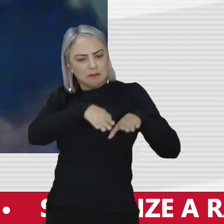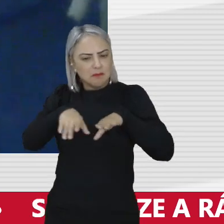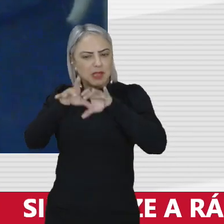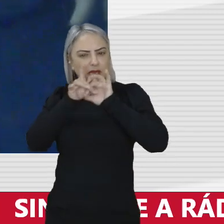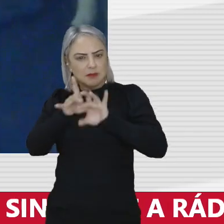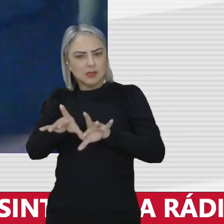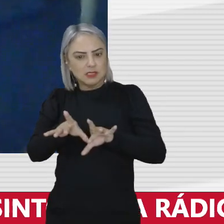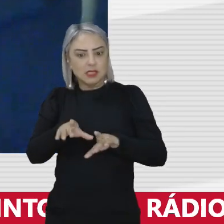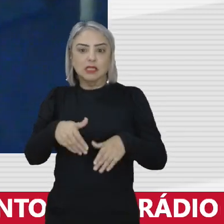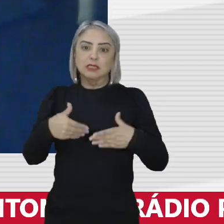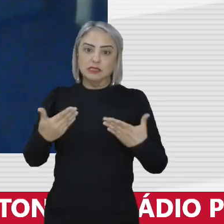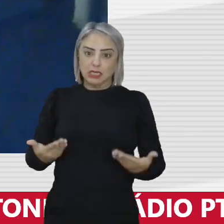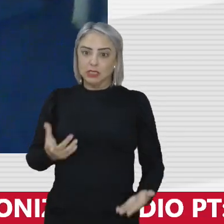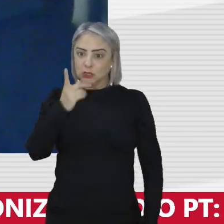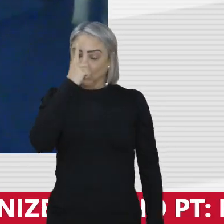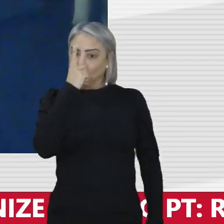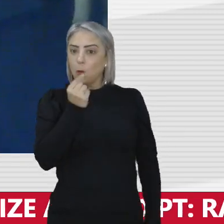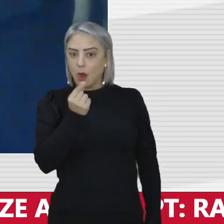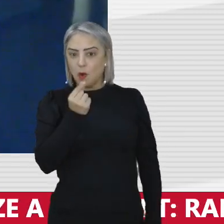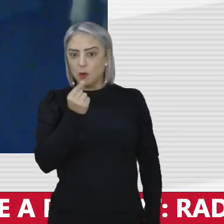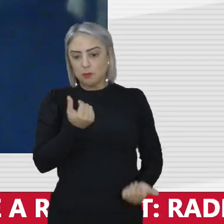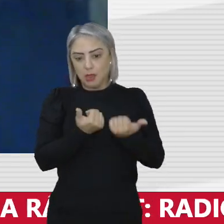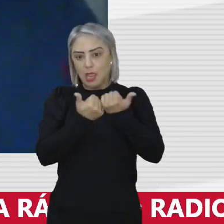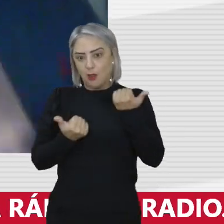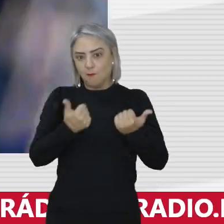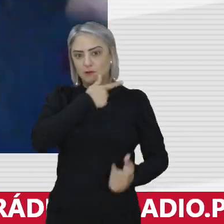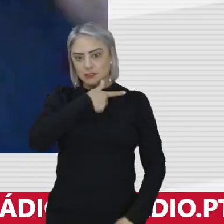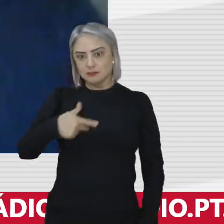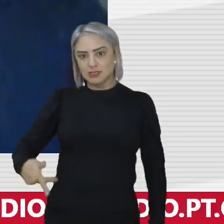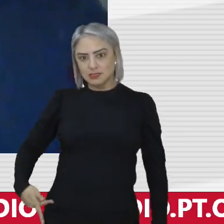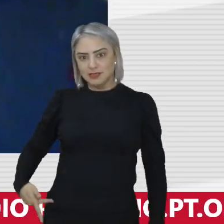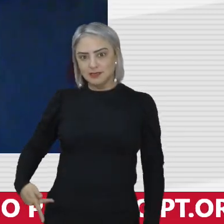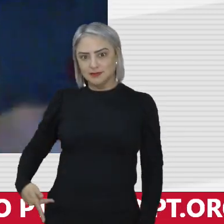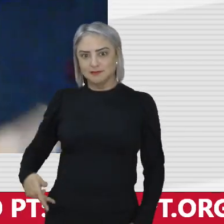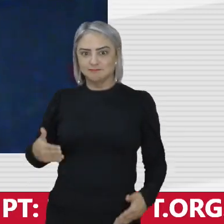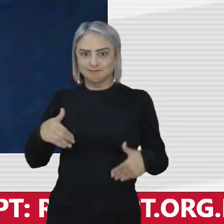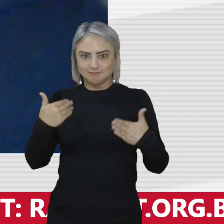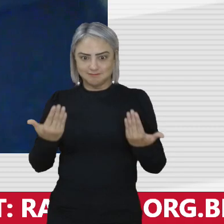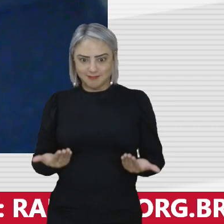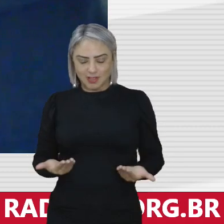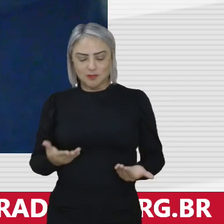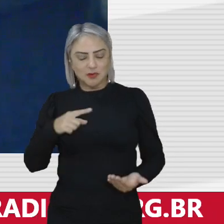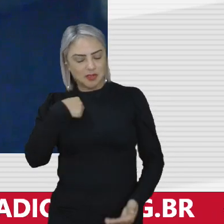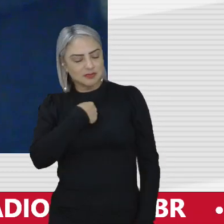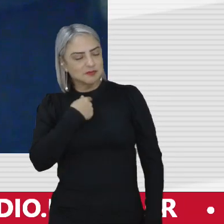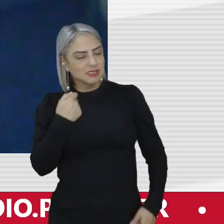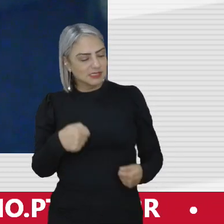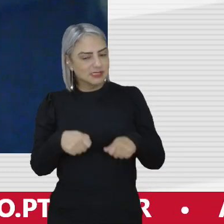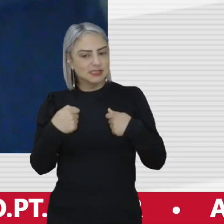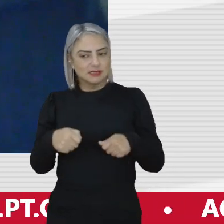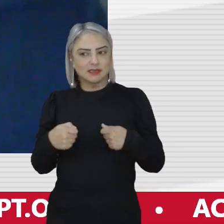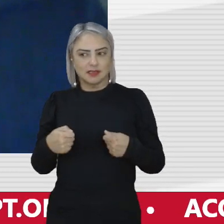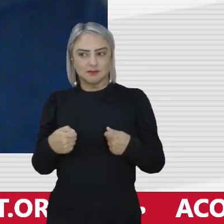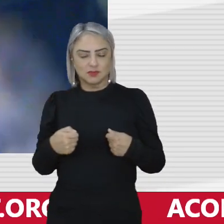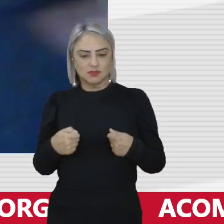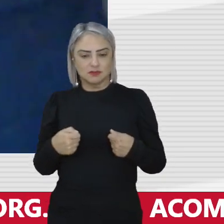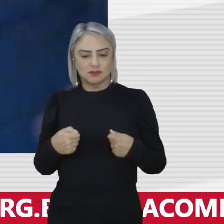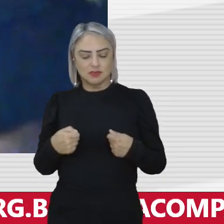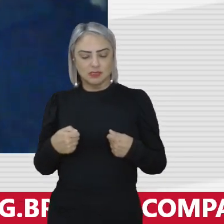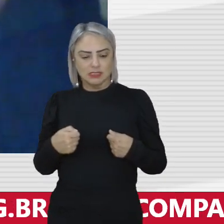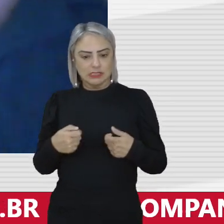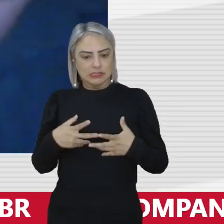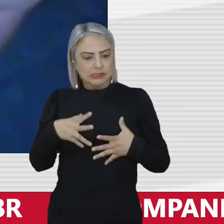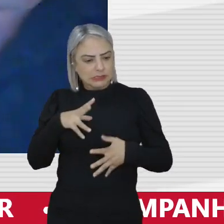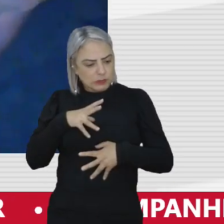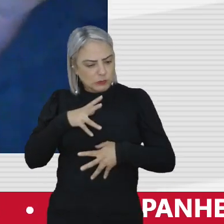tanto que o Alckmin virou seu vice portanto nós precisamos nesse momento com unhas